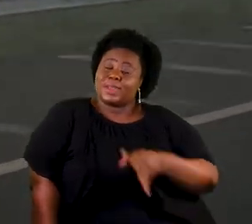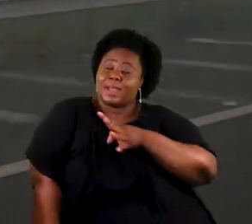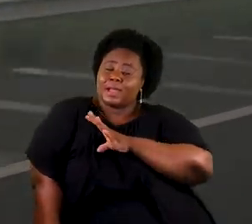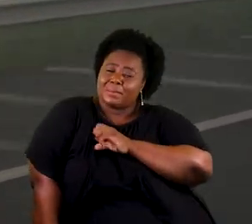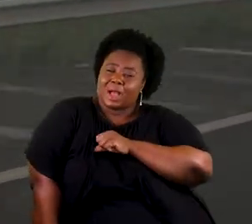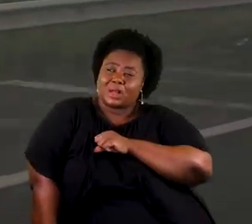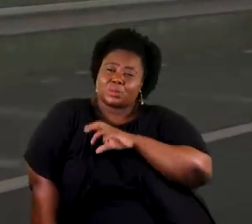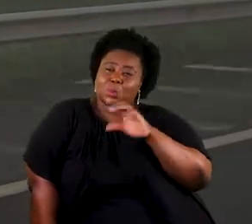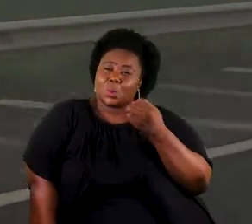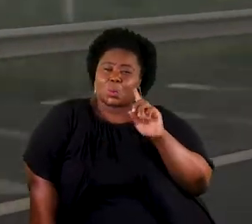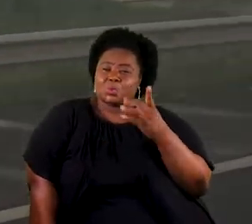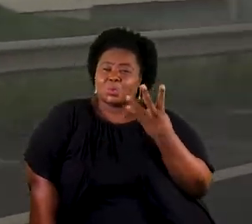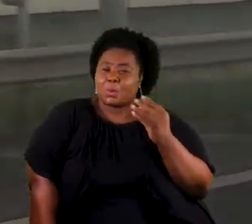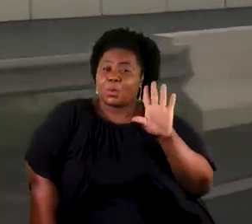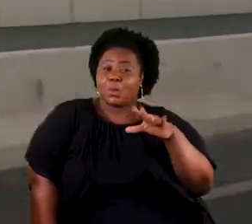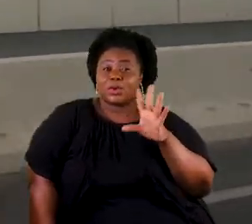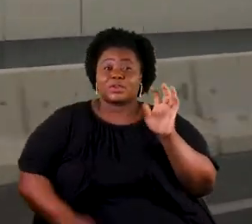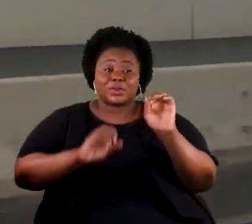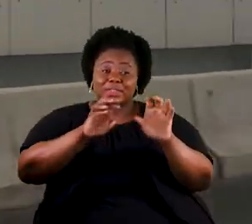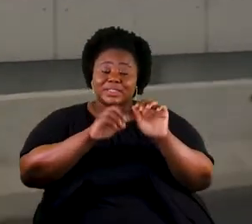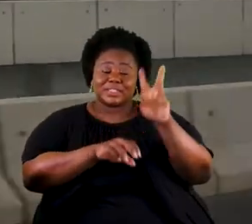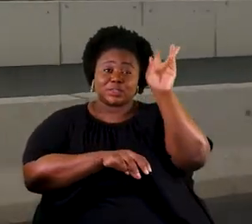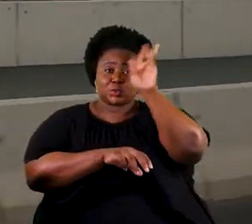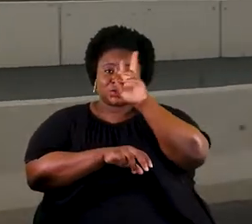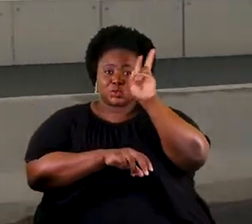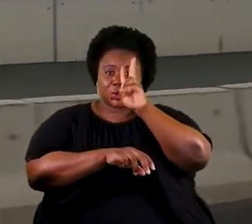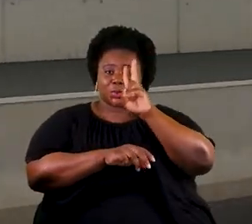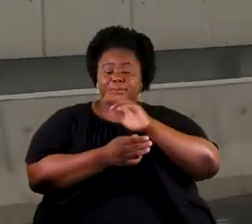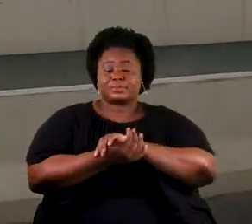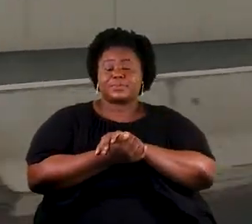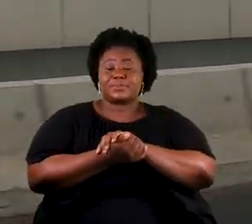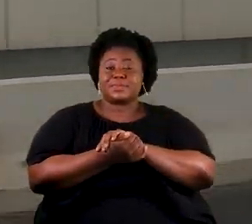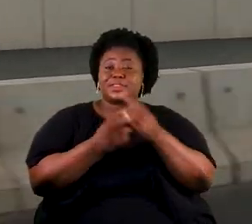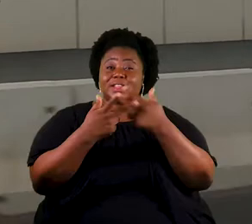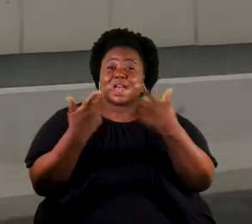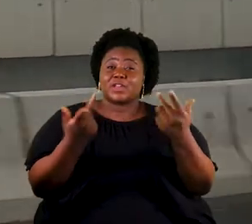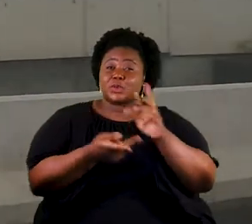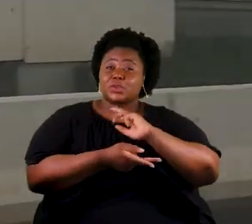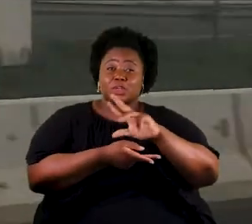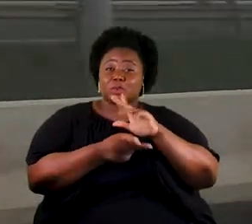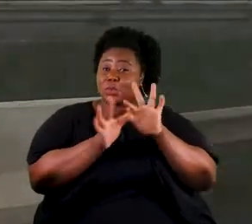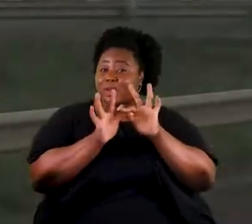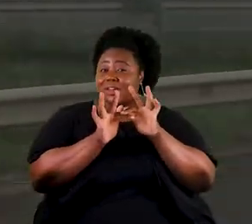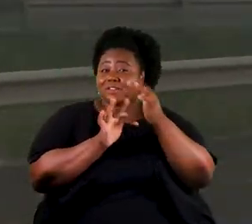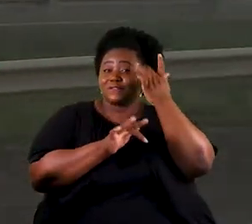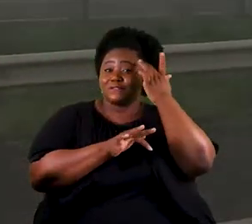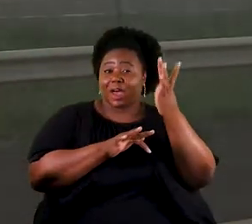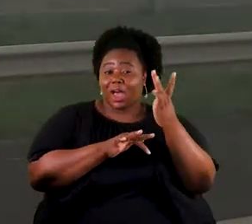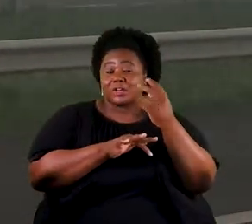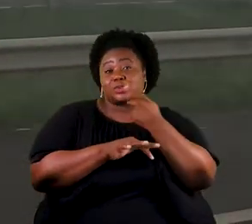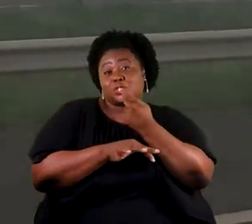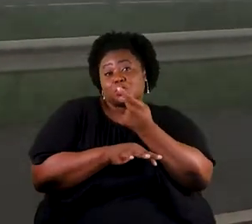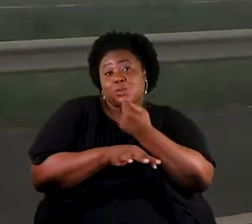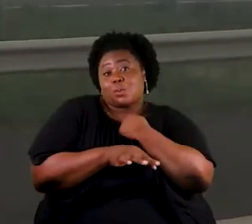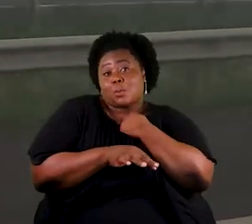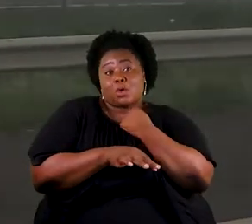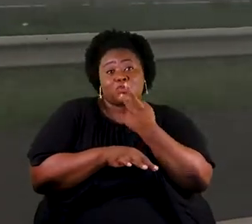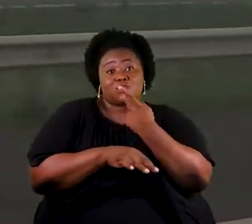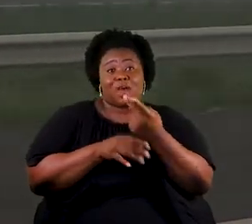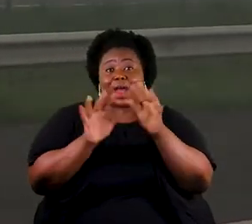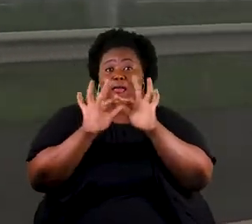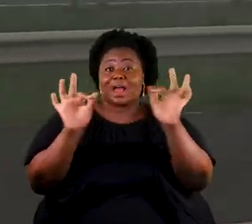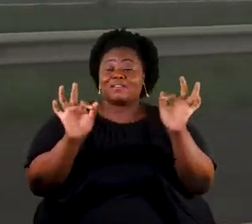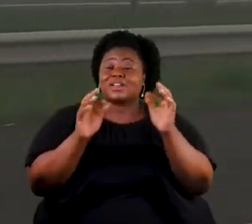Estimado, ou nem tanto, ensino de história. As coisas não estão sendo fáceis e não podemos nem usar a popular